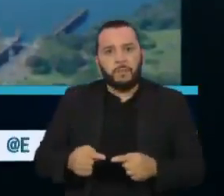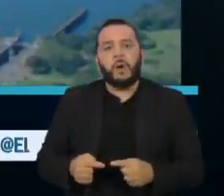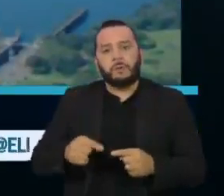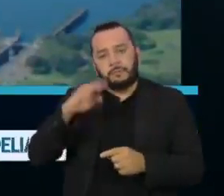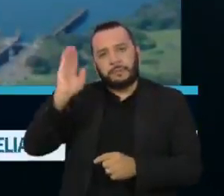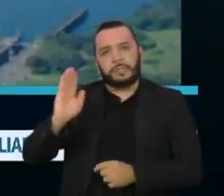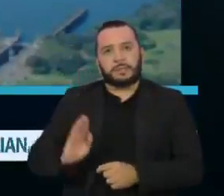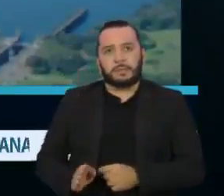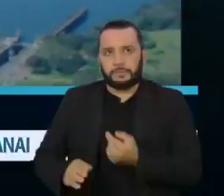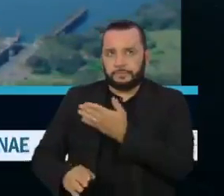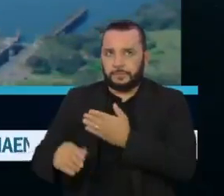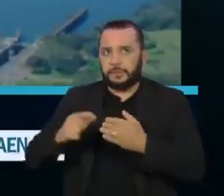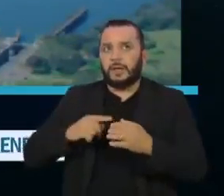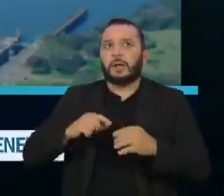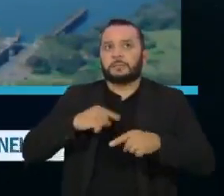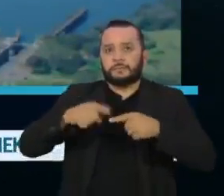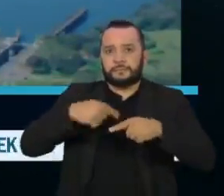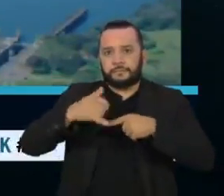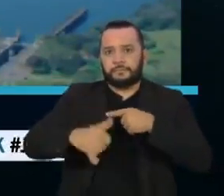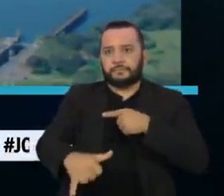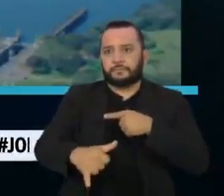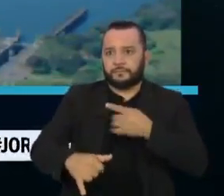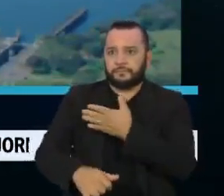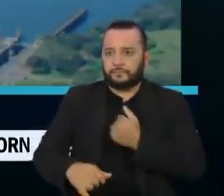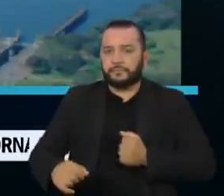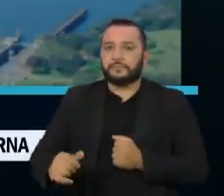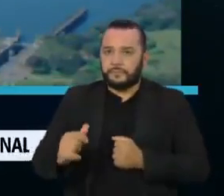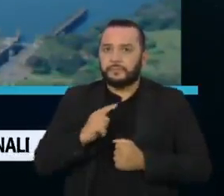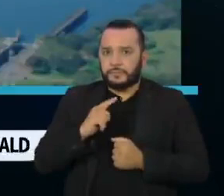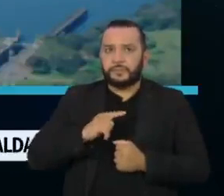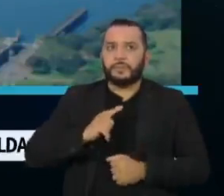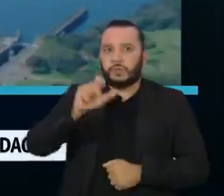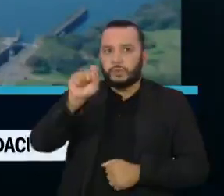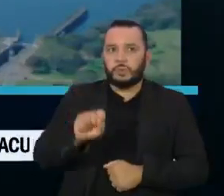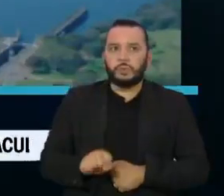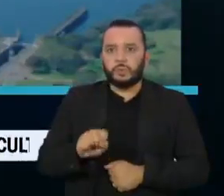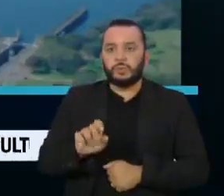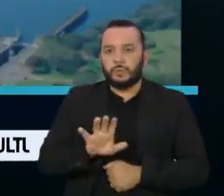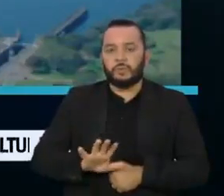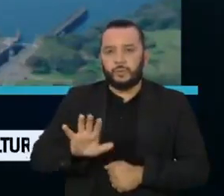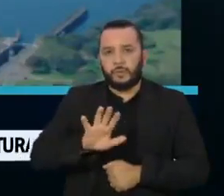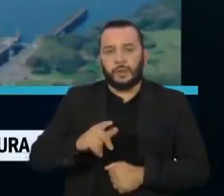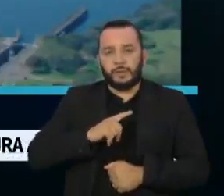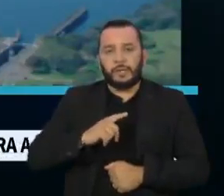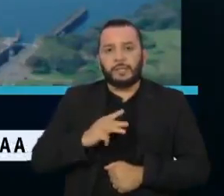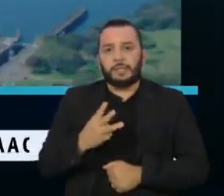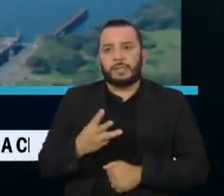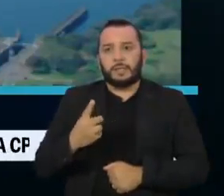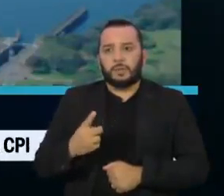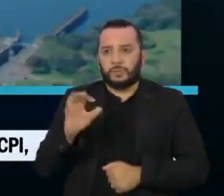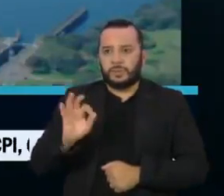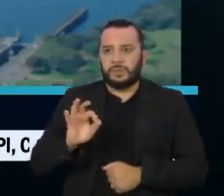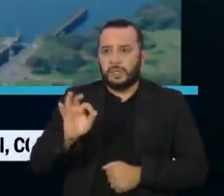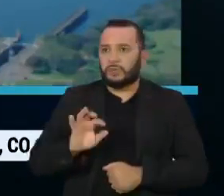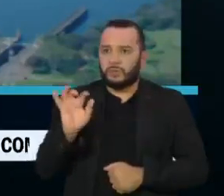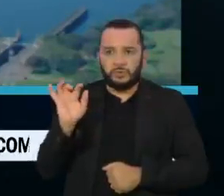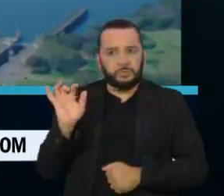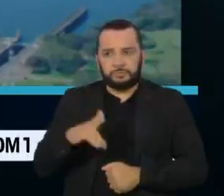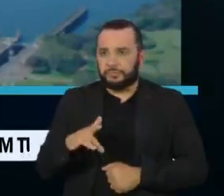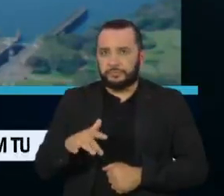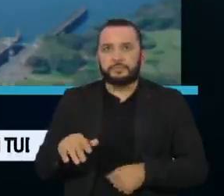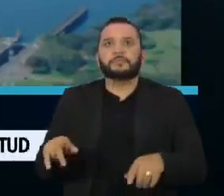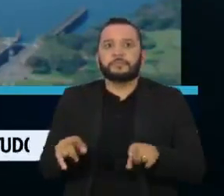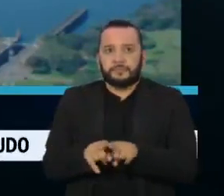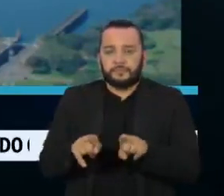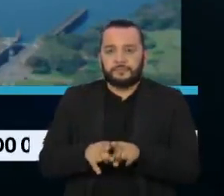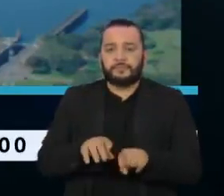operador nacional do sistema elétrico, os reservatórios do subsistema sul, por exemplo, operam com 31% da capacidade. O